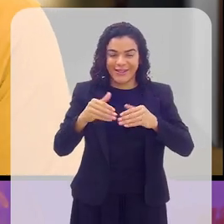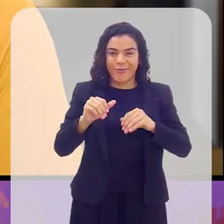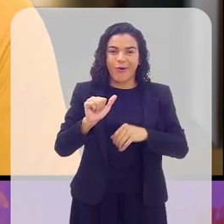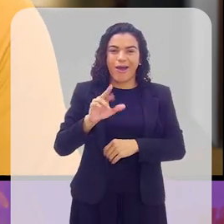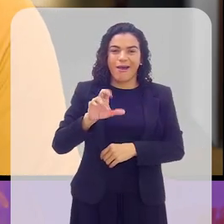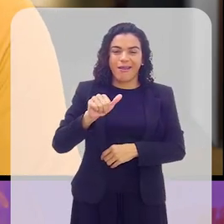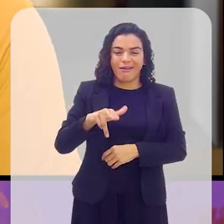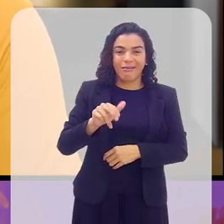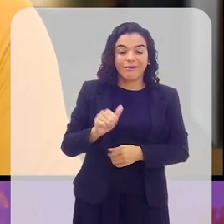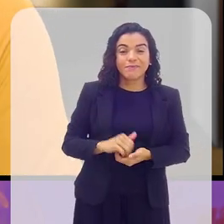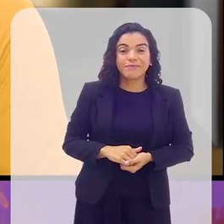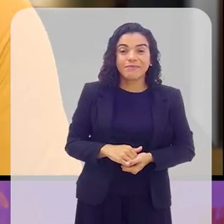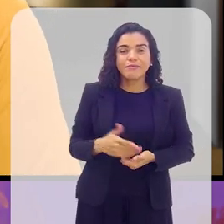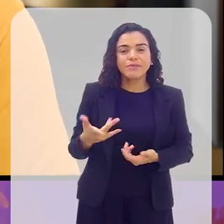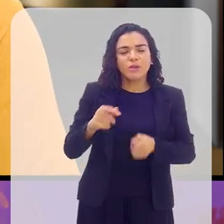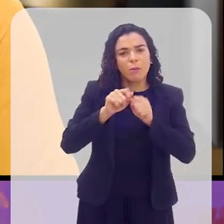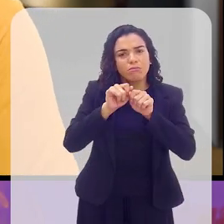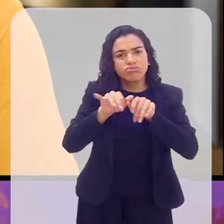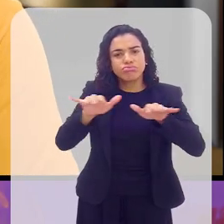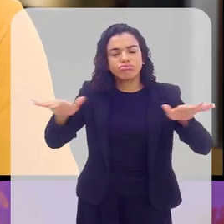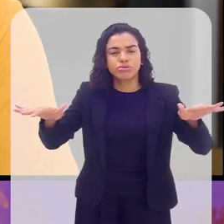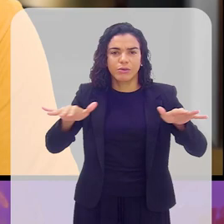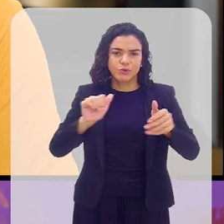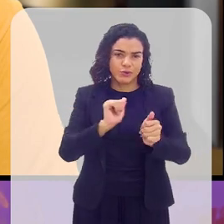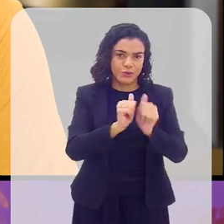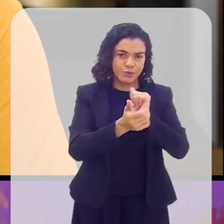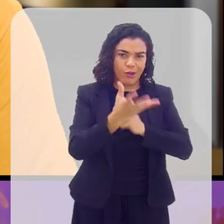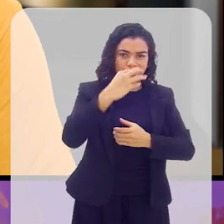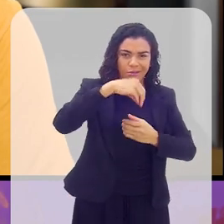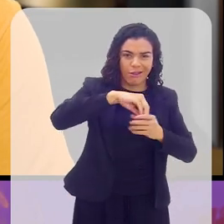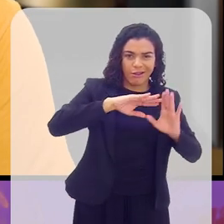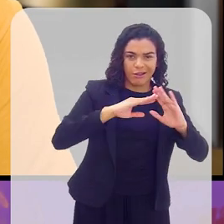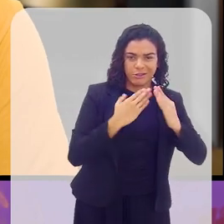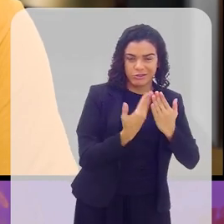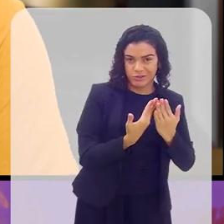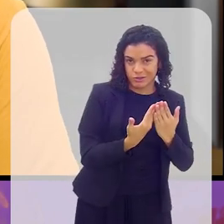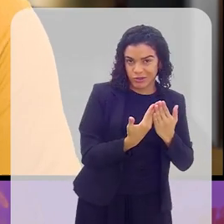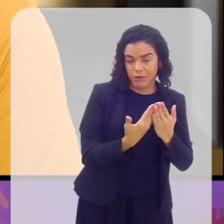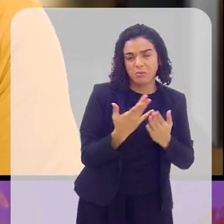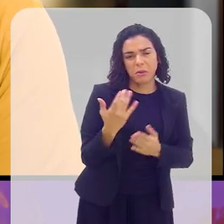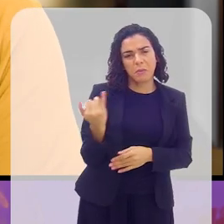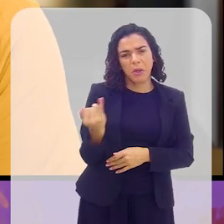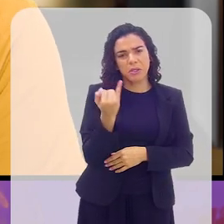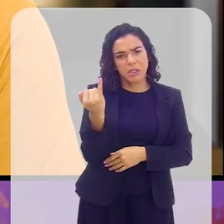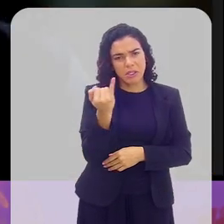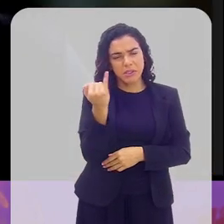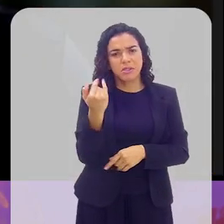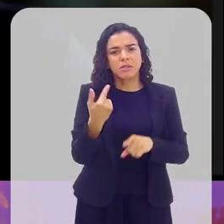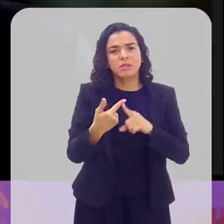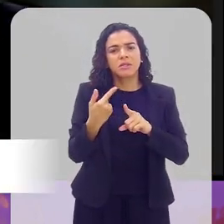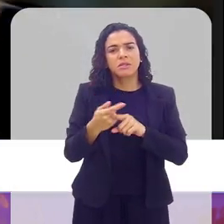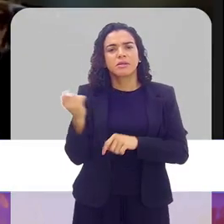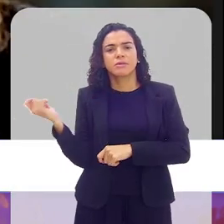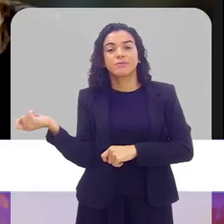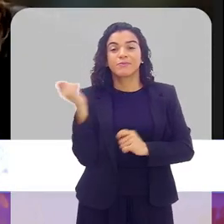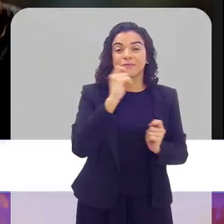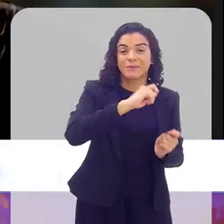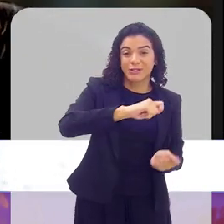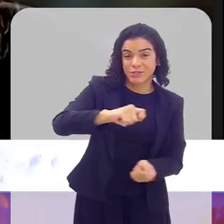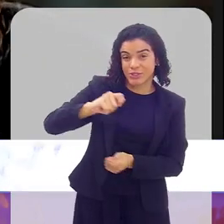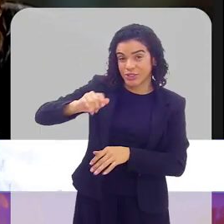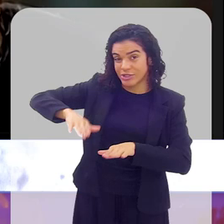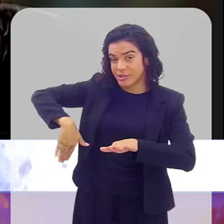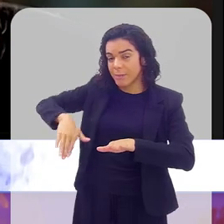laço aqui para encerrar o Arena, essa ideia de popularizar ainda mais o esporte nas escolas. A gente acha muito